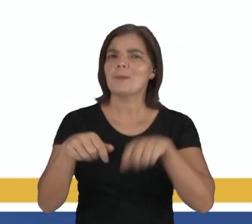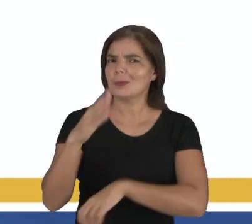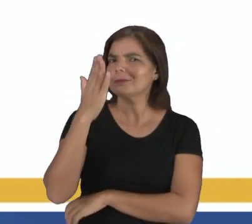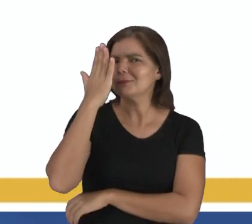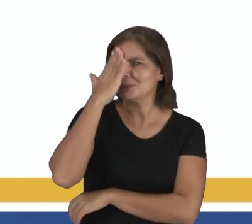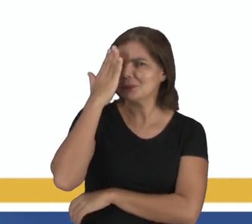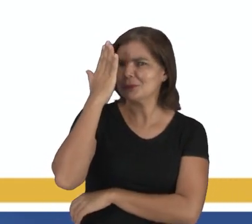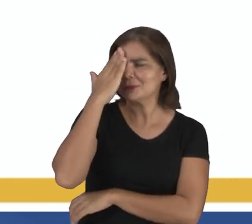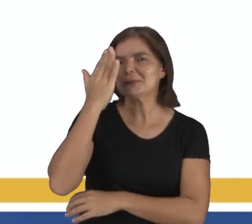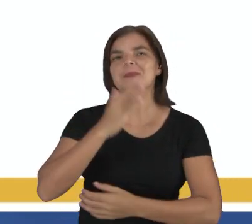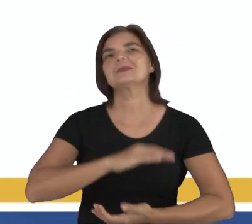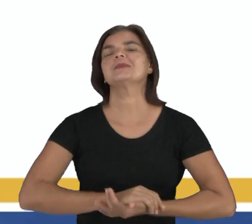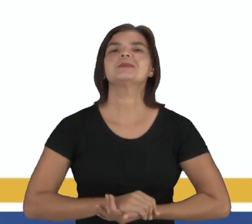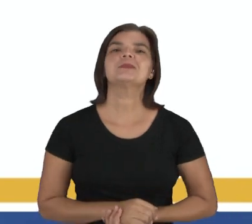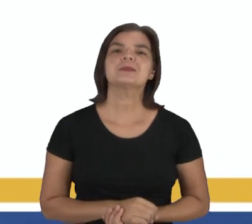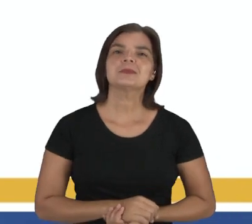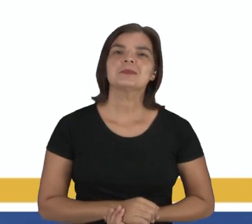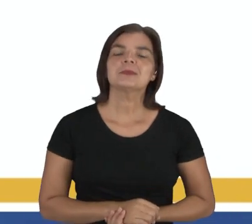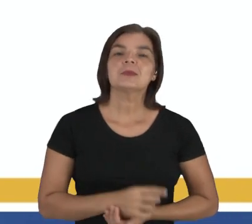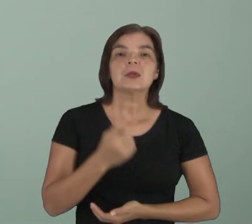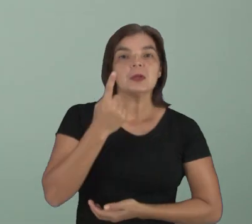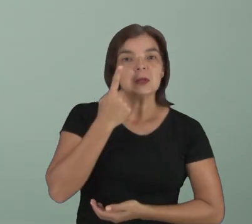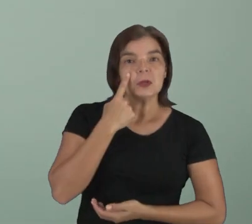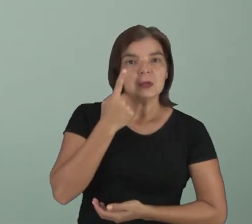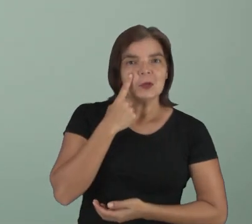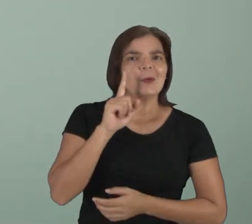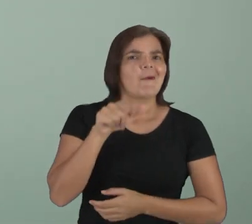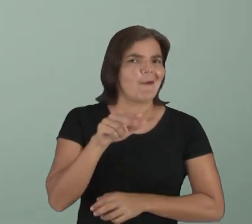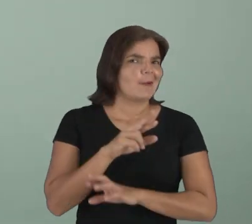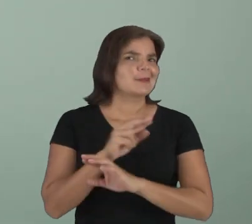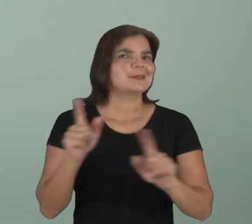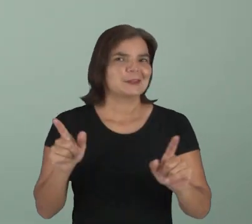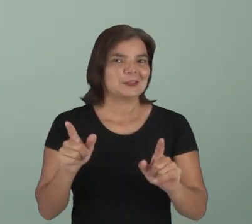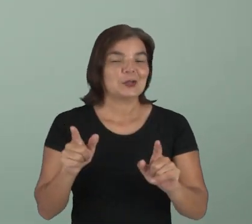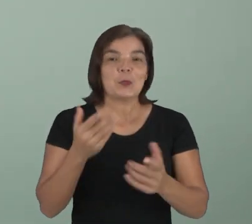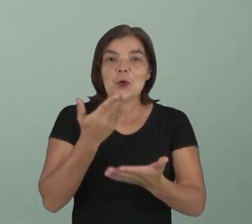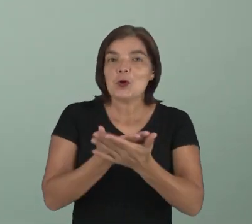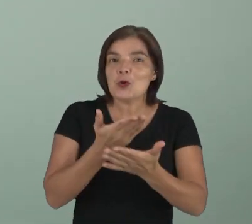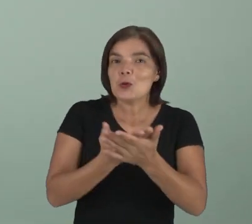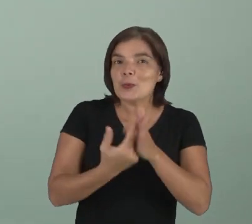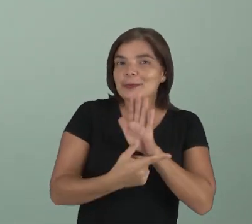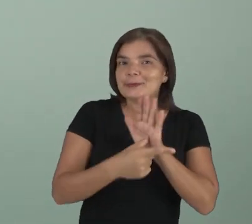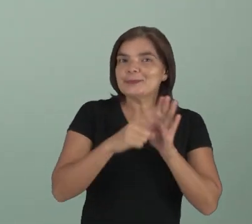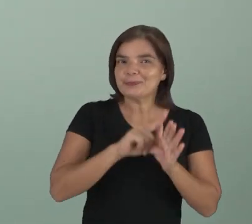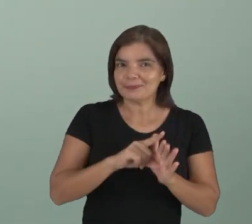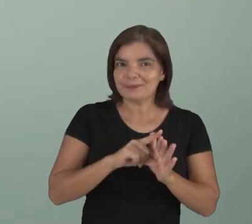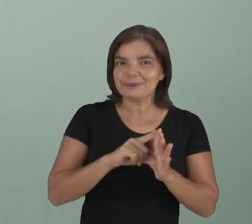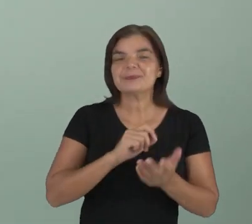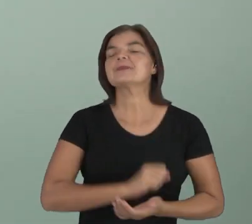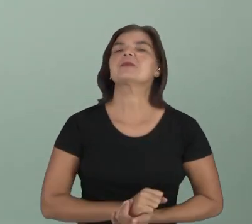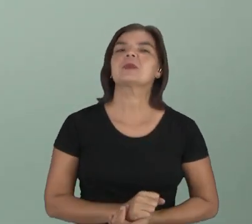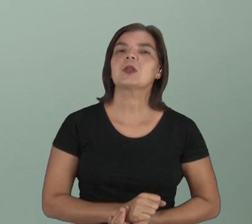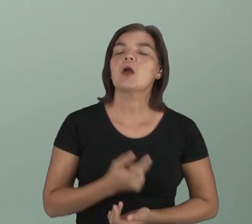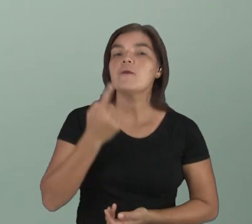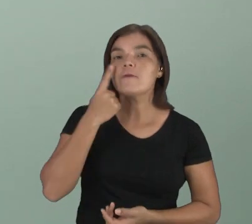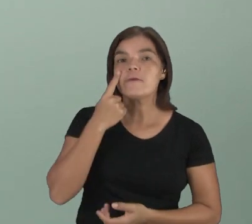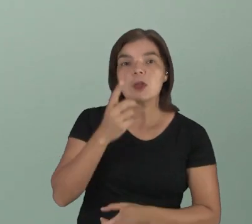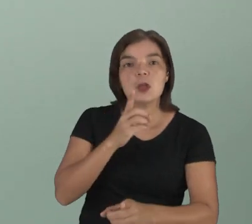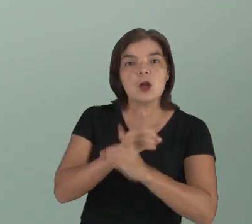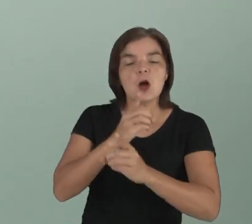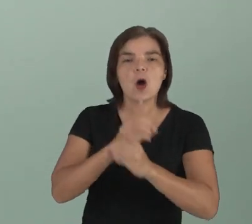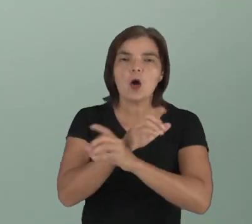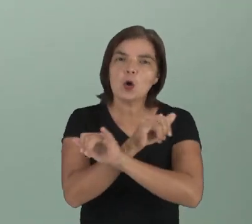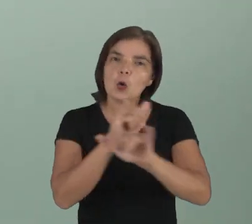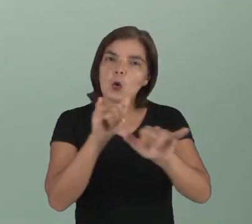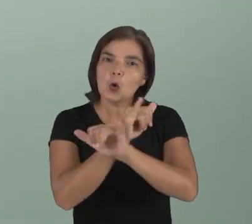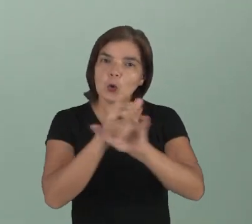podem ser subentendidas. Vimos como é diferente daquilo que nós trabalhamos na aula anterior? Localizar